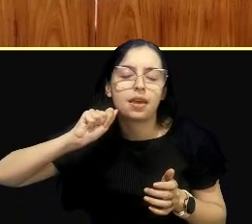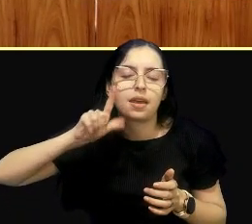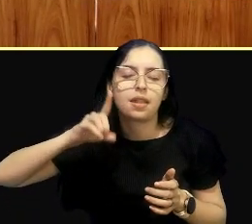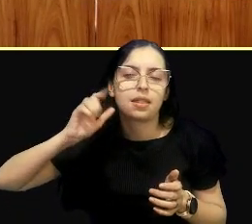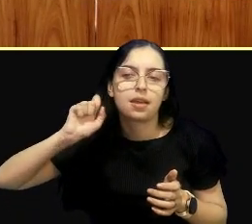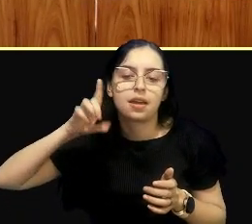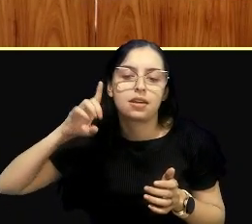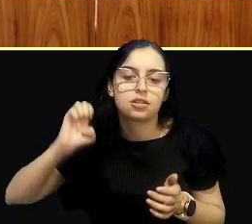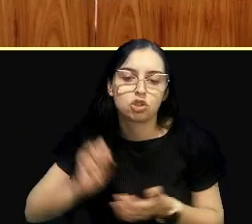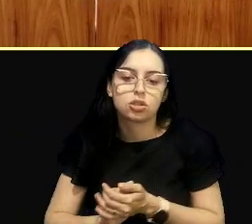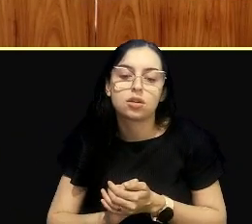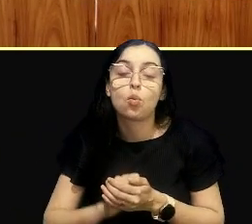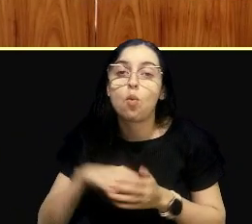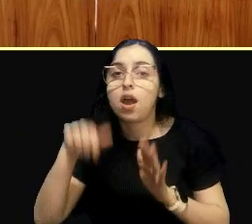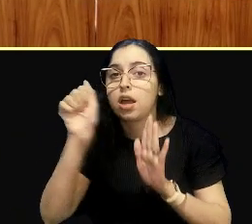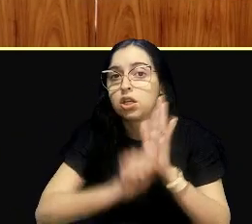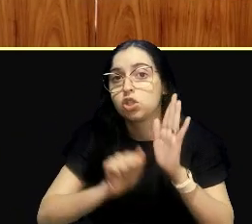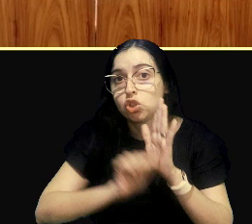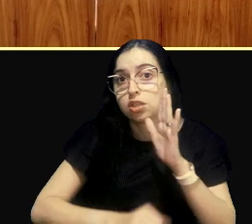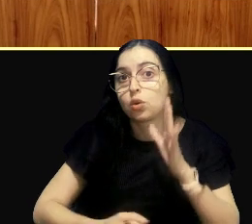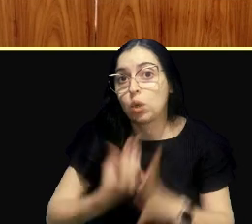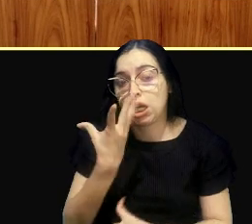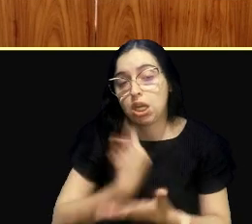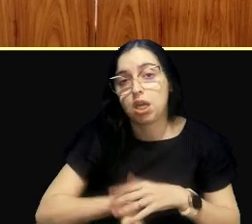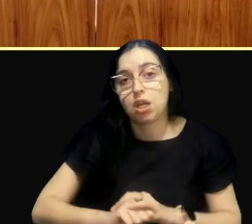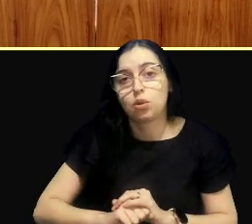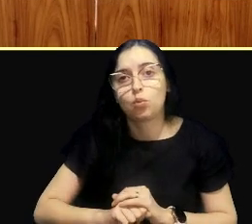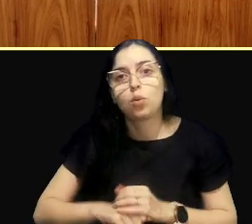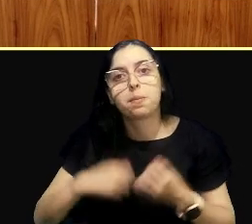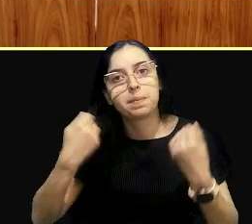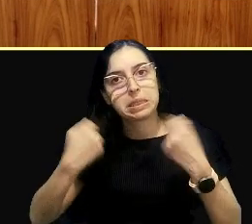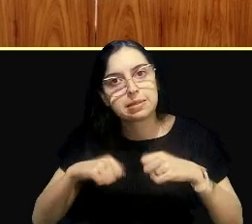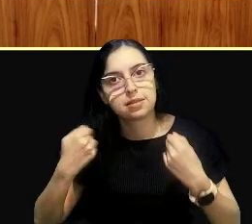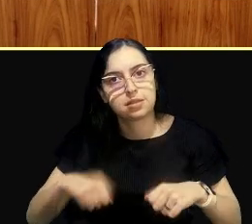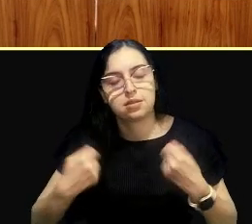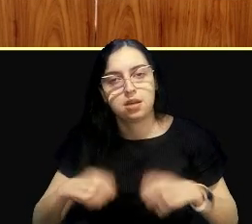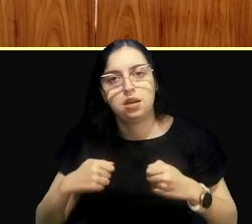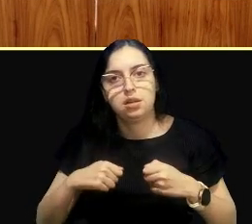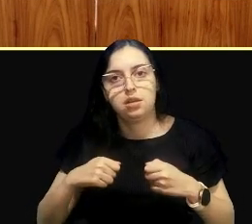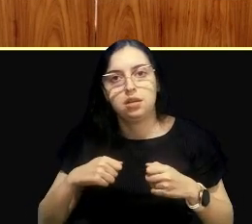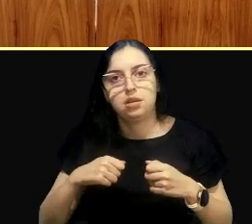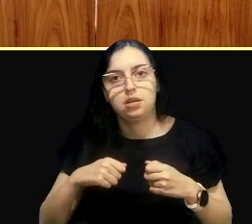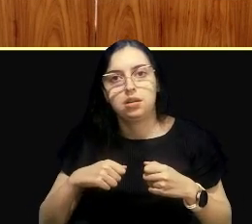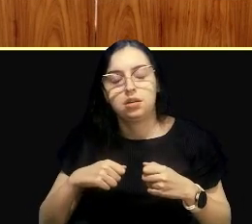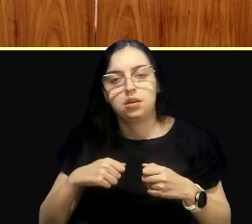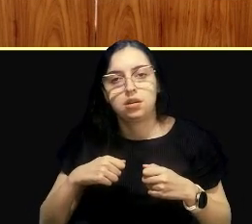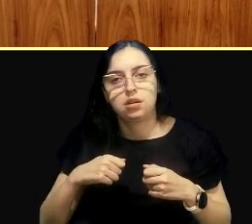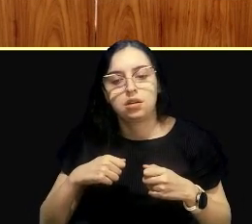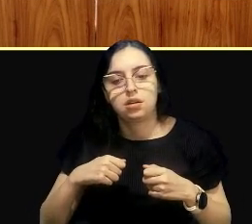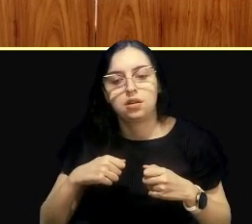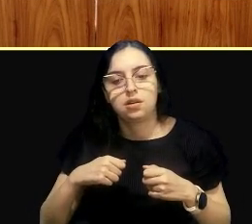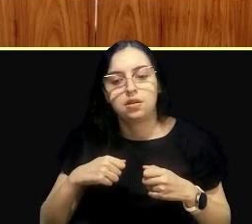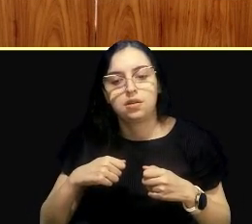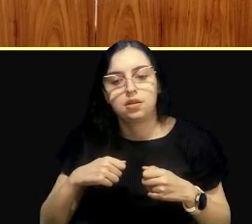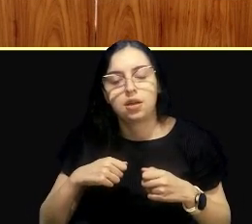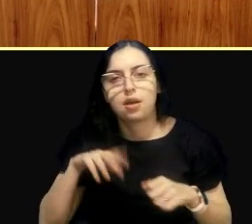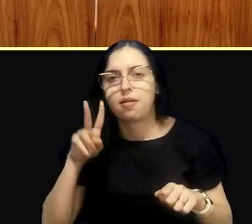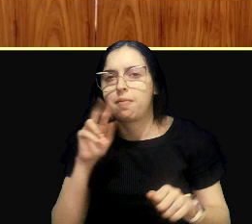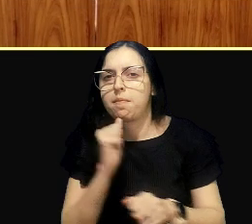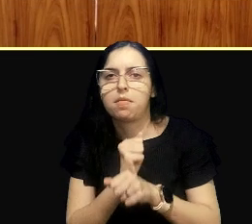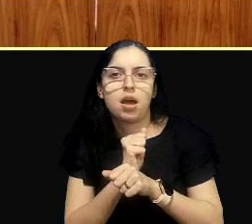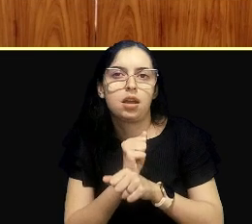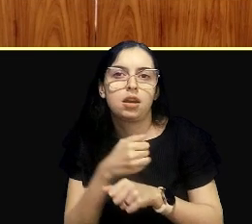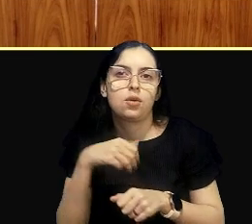preparando um artigo a respeito disso, a necessidade da, da, da intervenção do